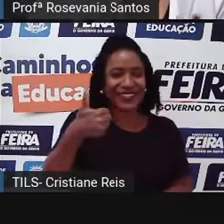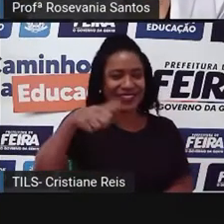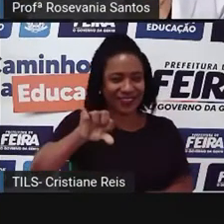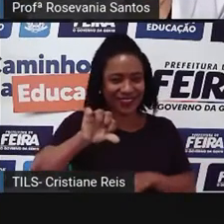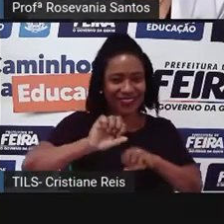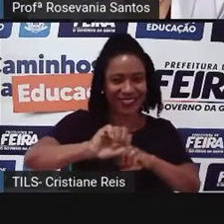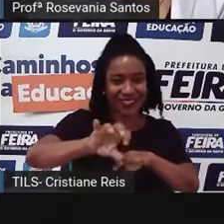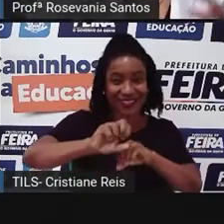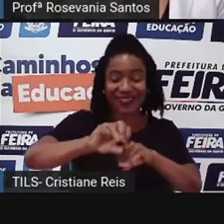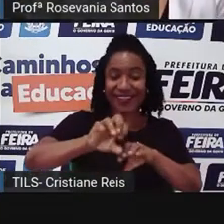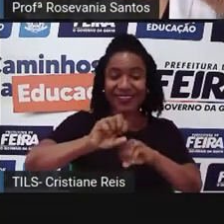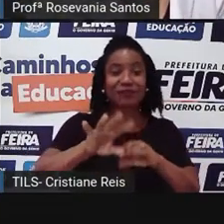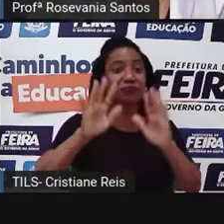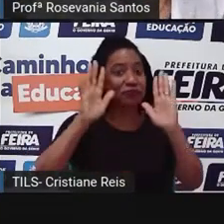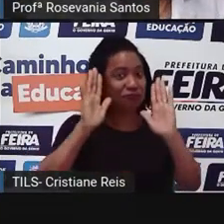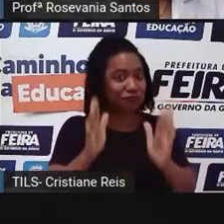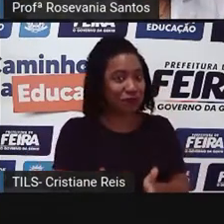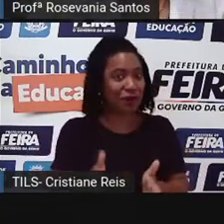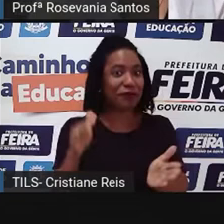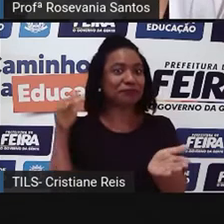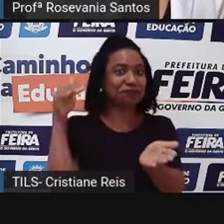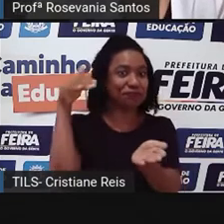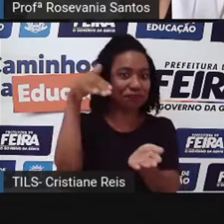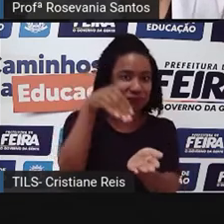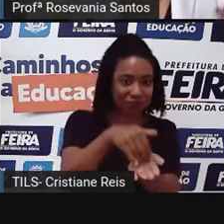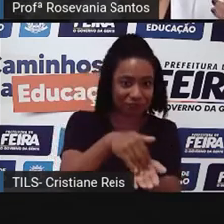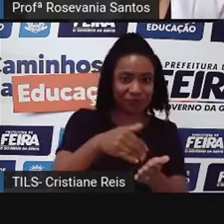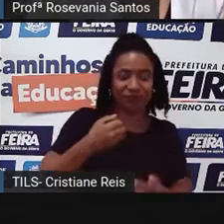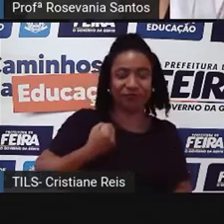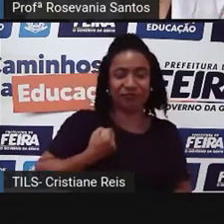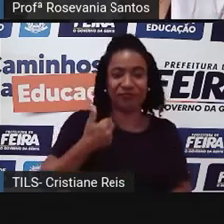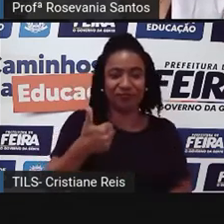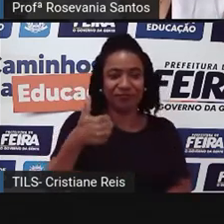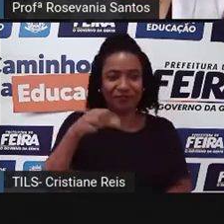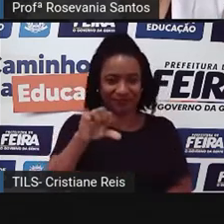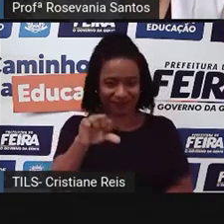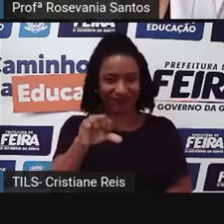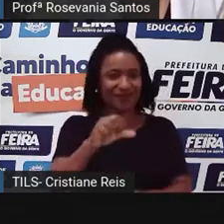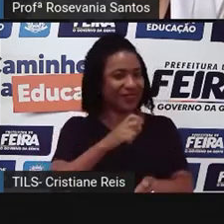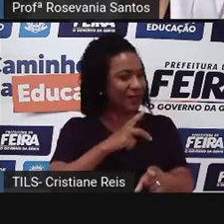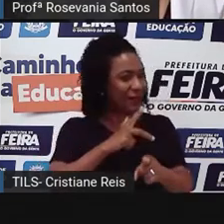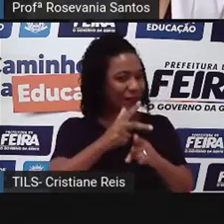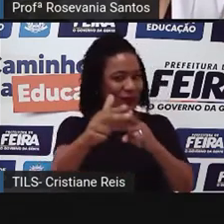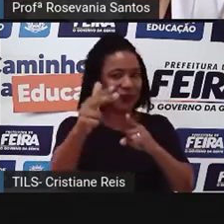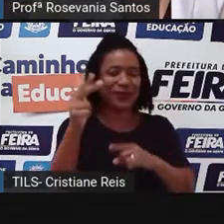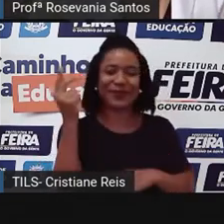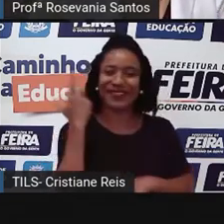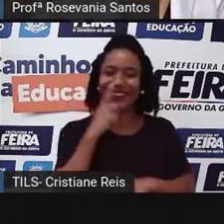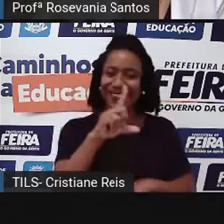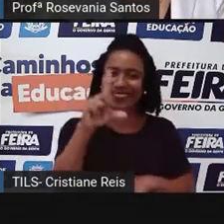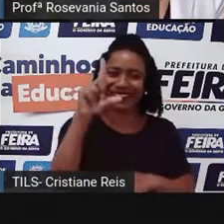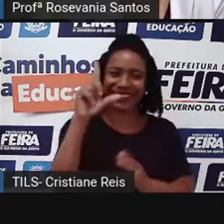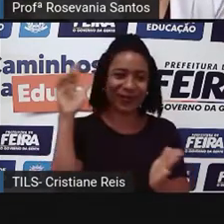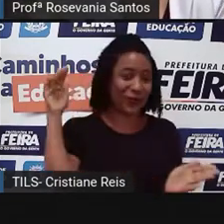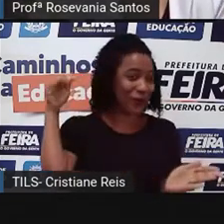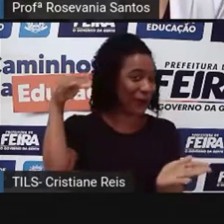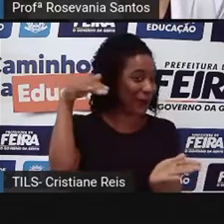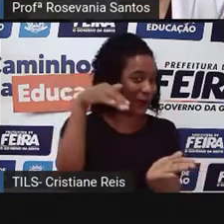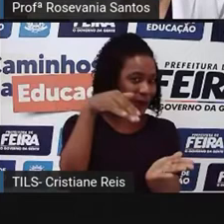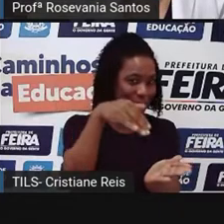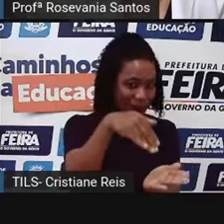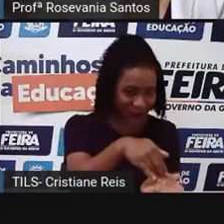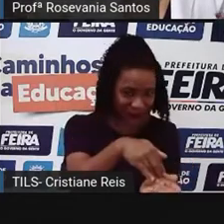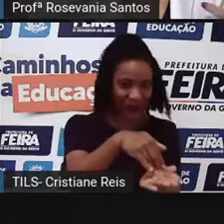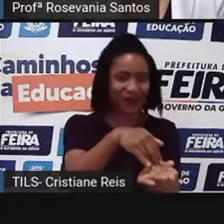gente. Já estamos na aula 19. Vencemos essa batalha, chegamos praticamente